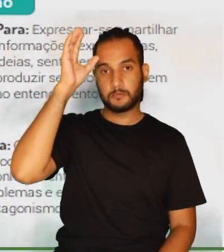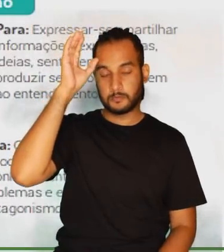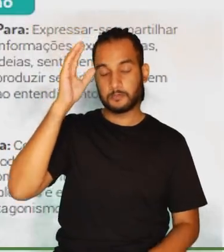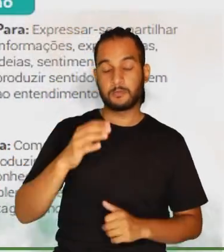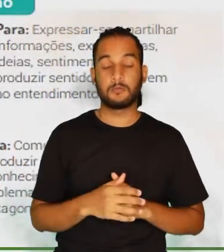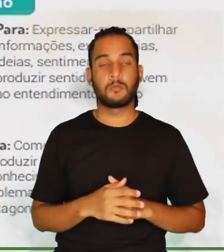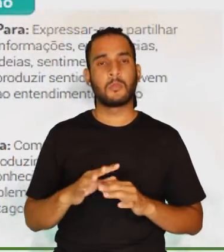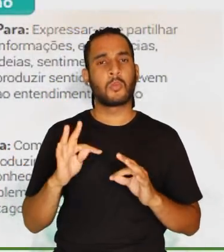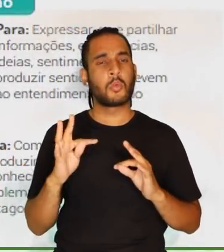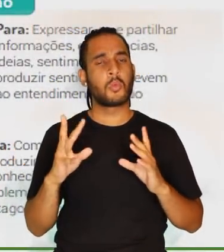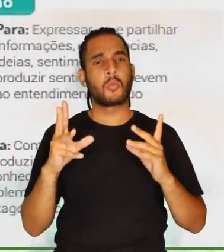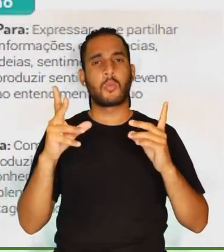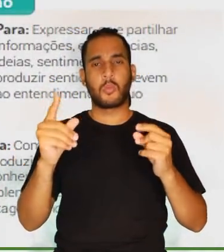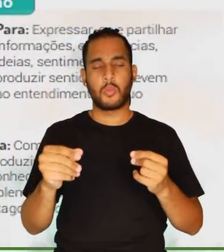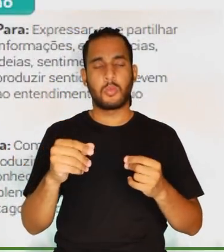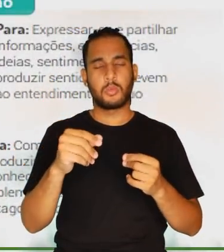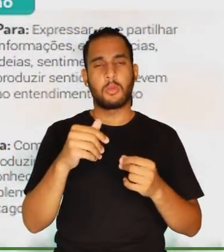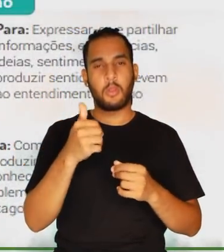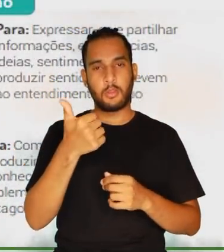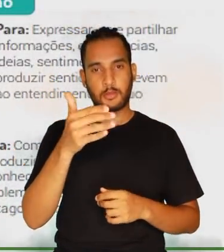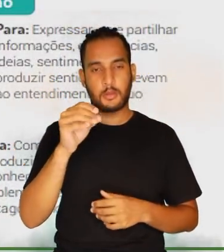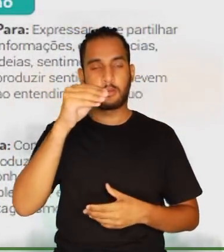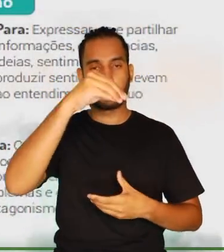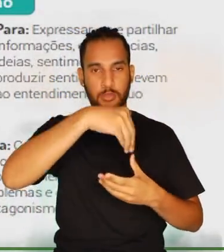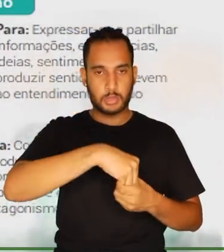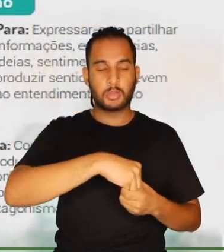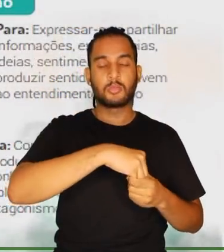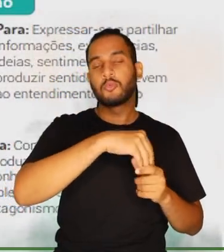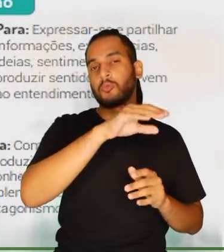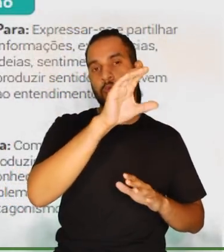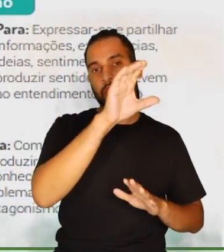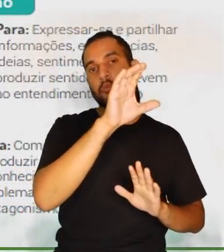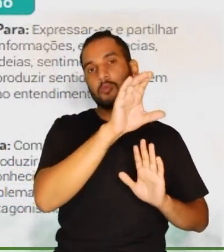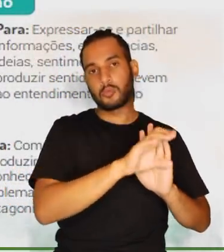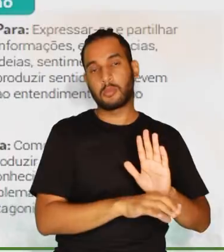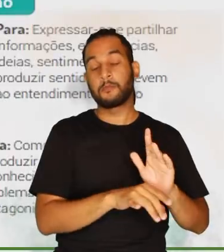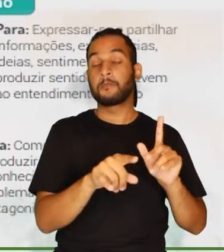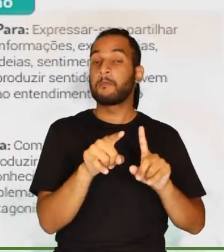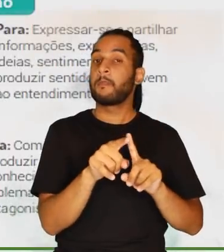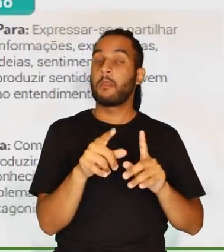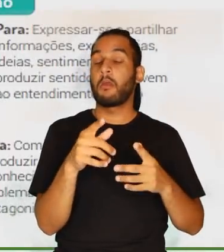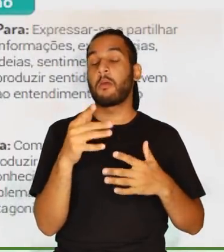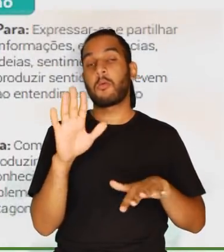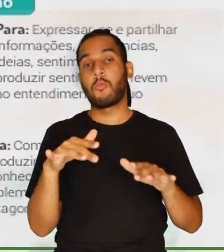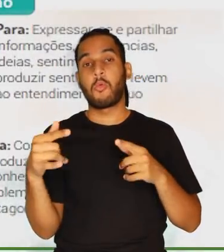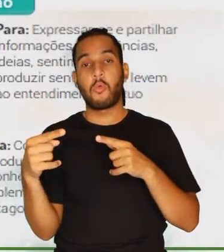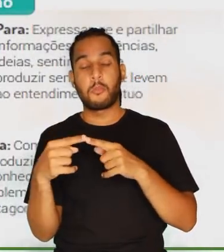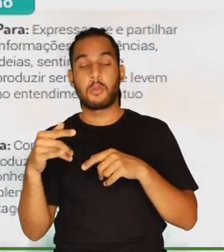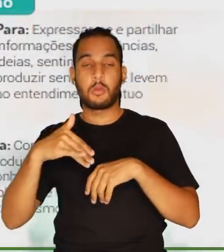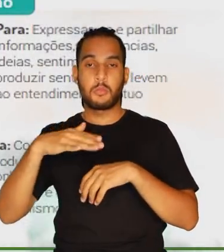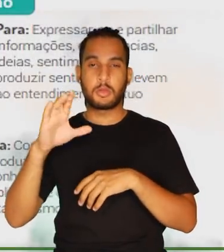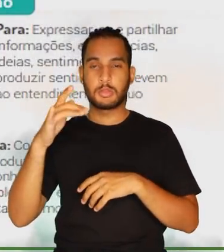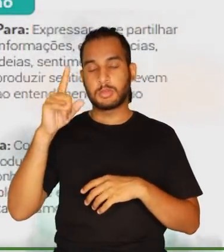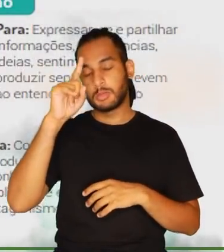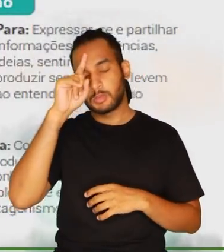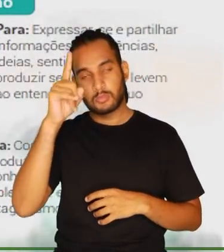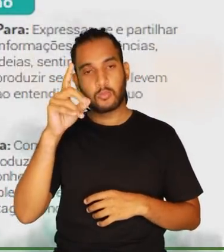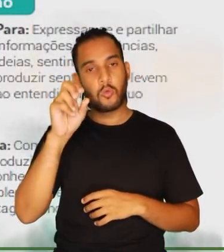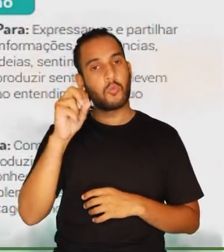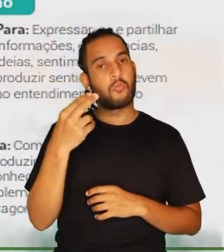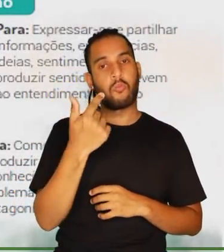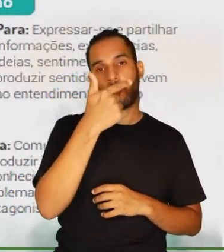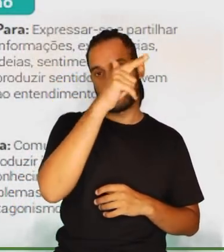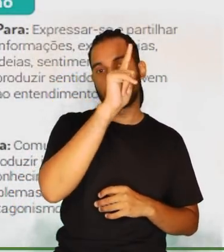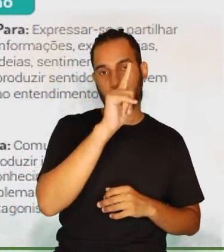e cidadania. Todas elas, então, estão em todos os componentes curriculares e algumas vão se adequar mais de acordo com a Ciência da